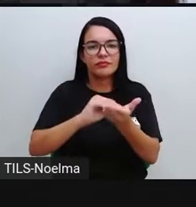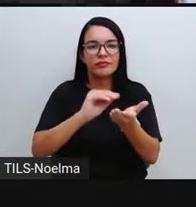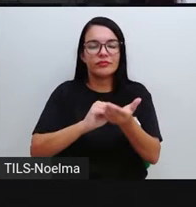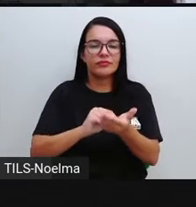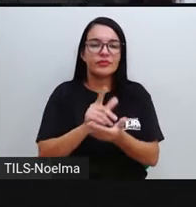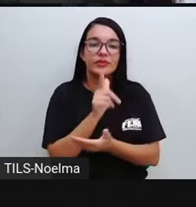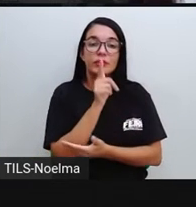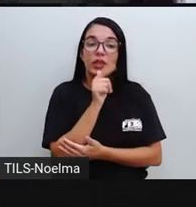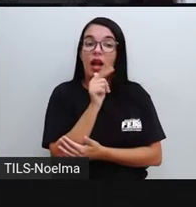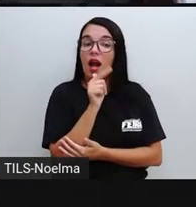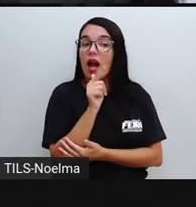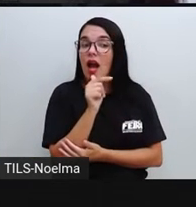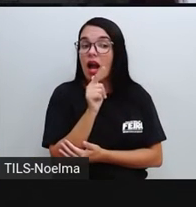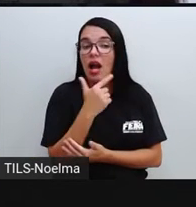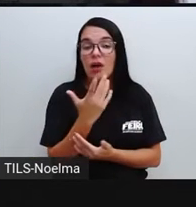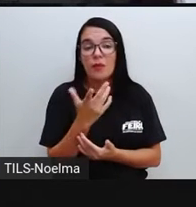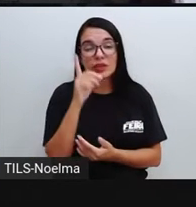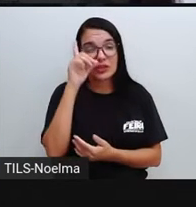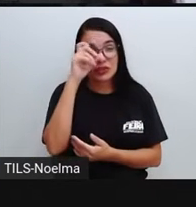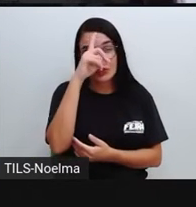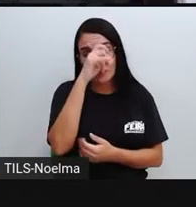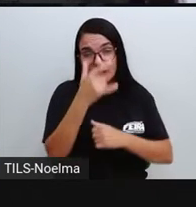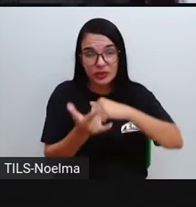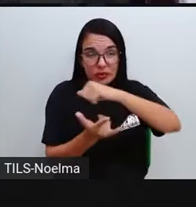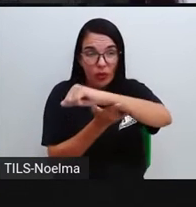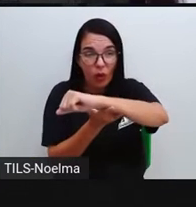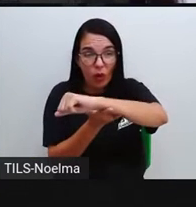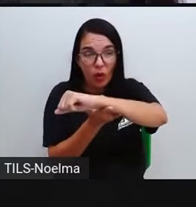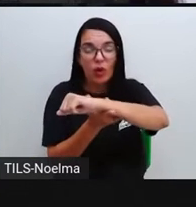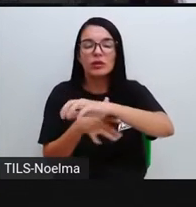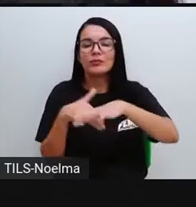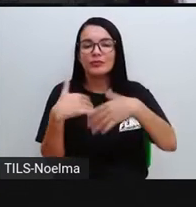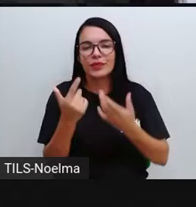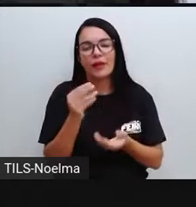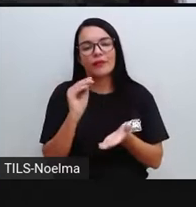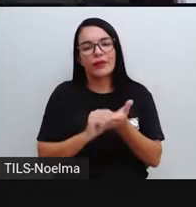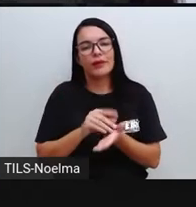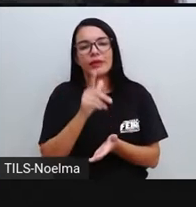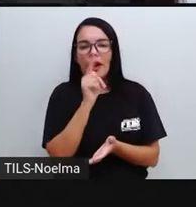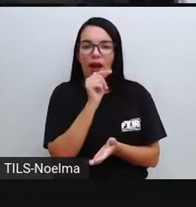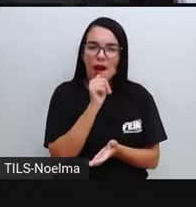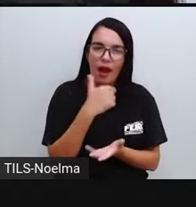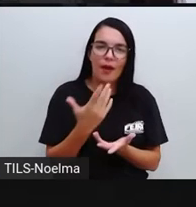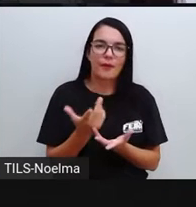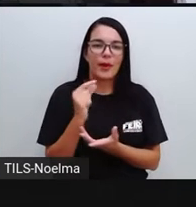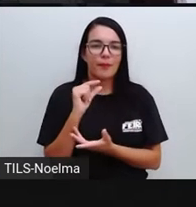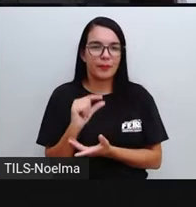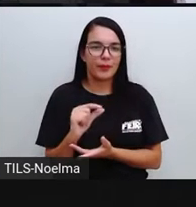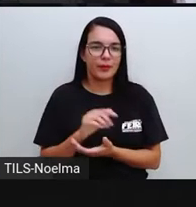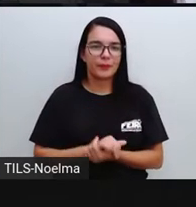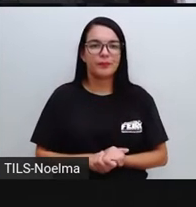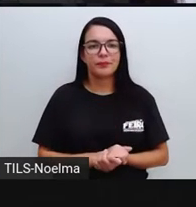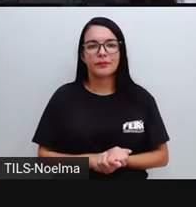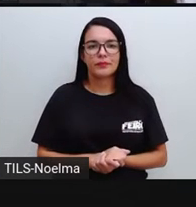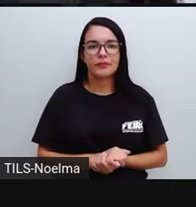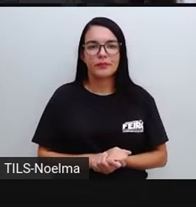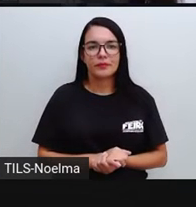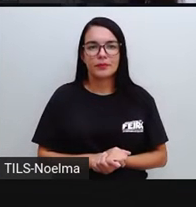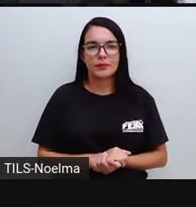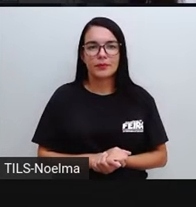tem problema de ressecamento Acontece justamente pela ingestão de água que é muito pouca, certo?